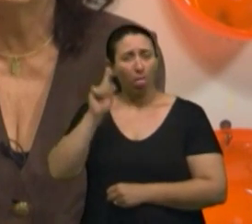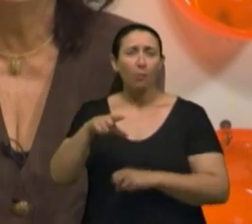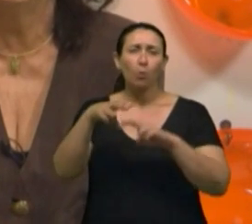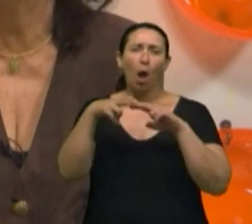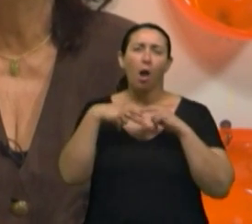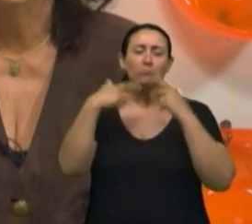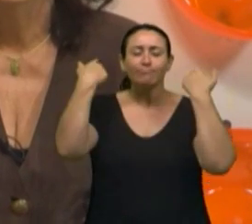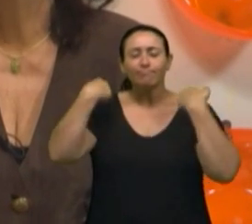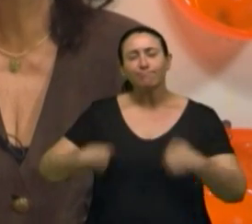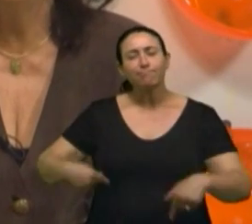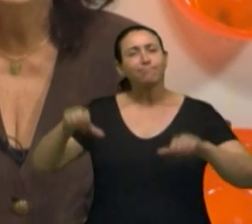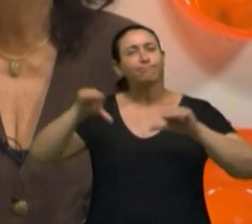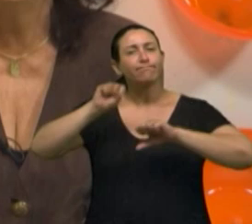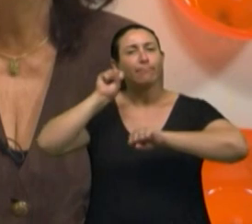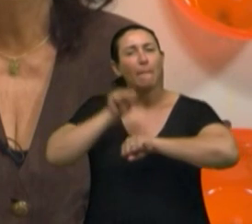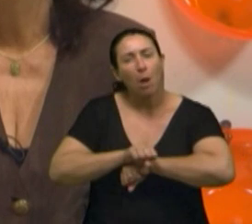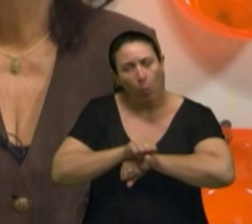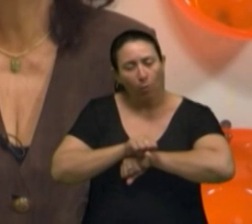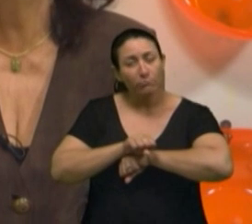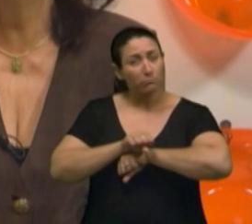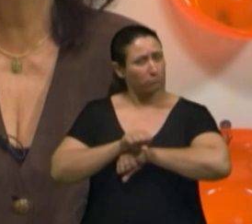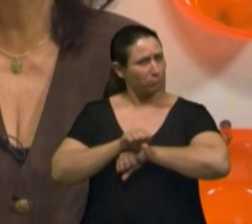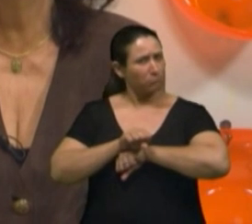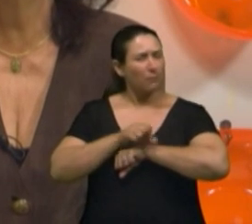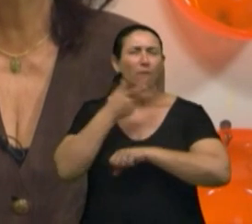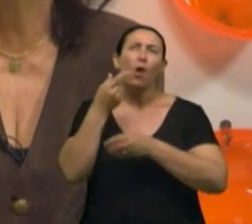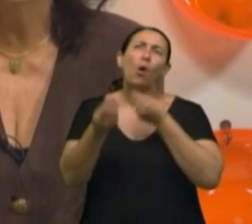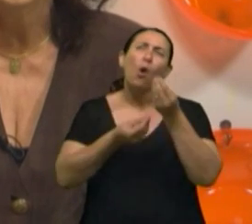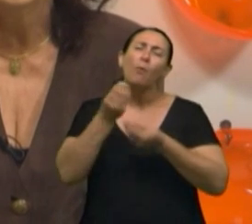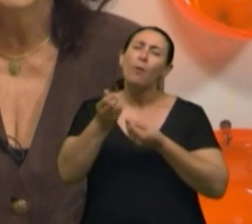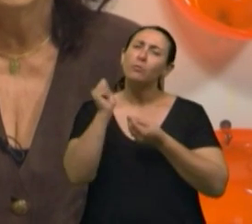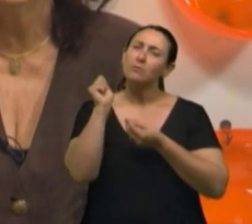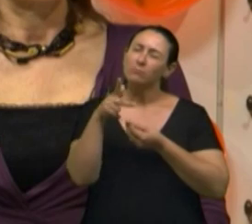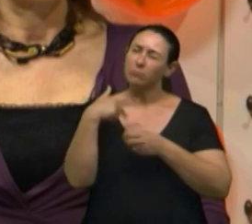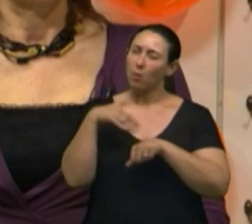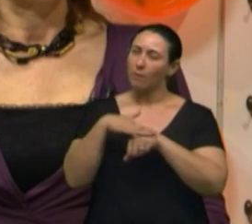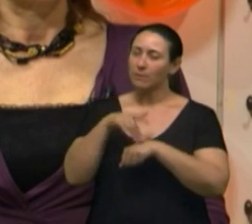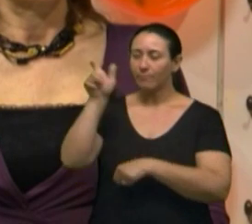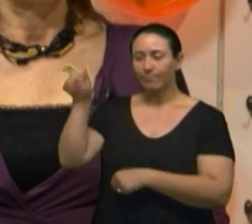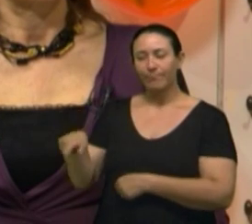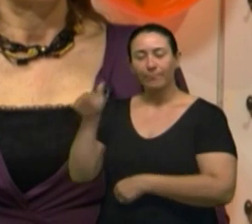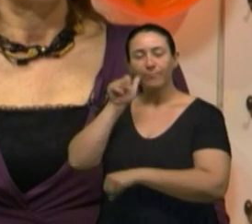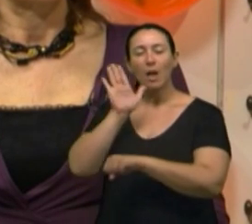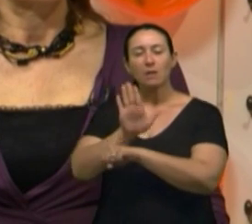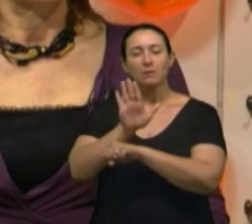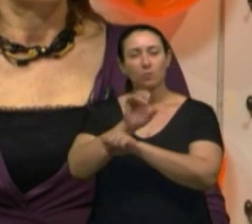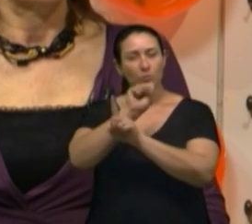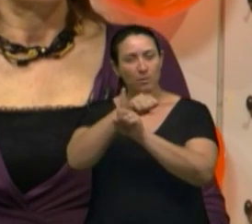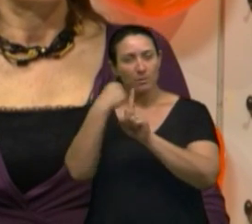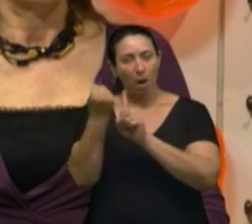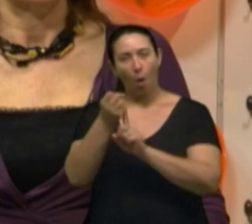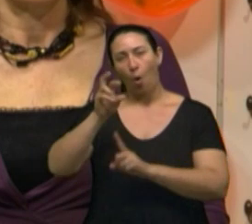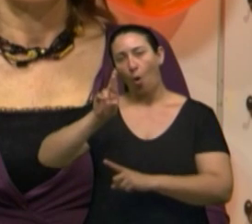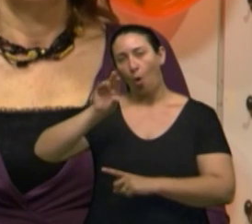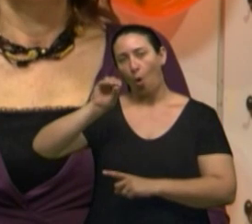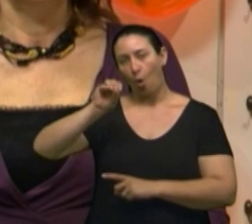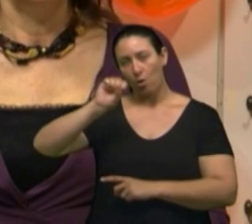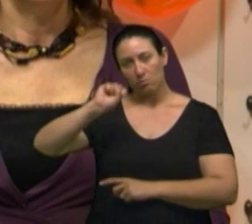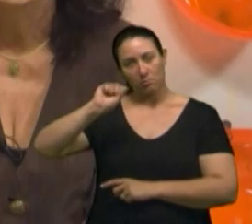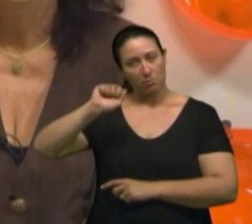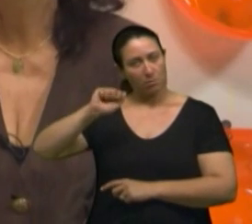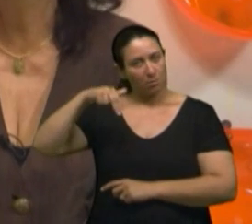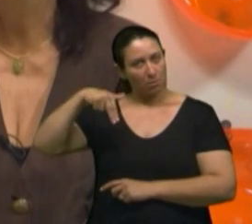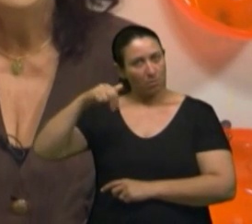aposentadoria? Sobre esse tema, eu converso agora com a assistente social Rosana Pozzobon, especialista em saúde do